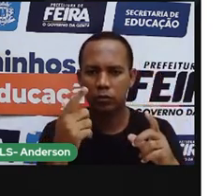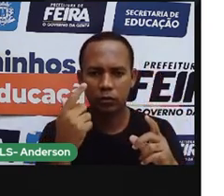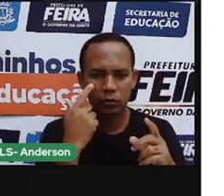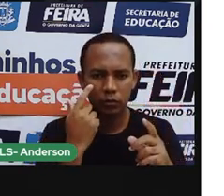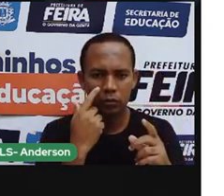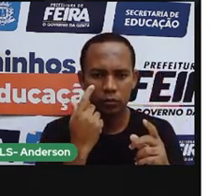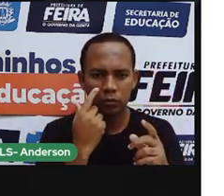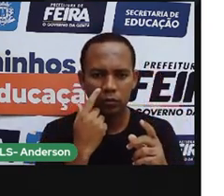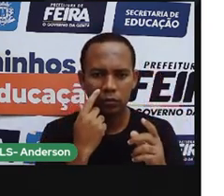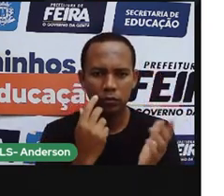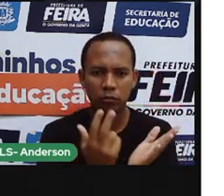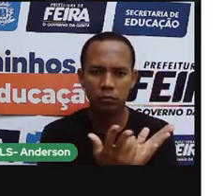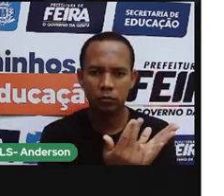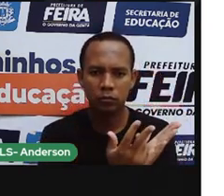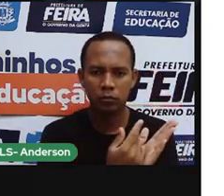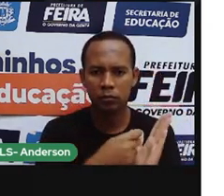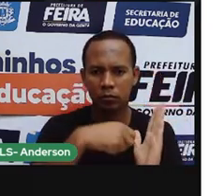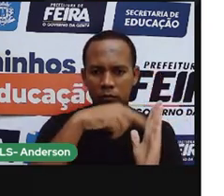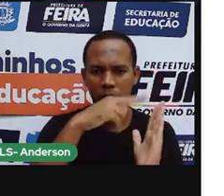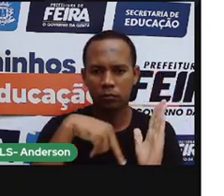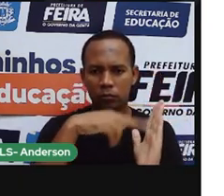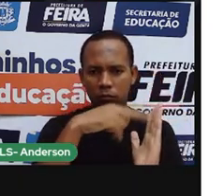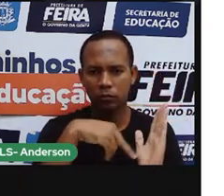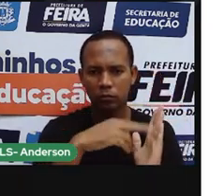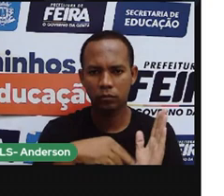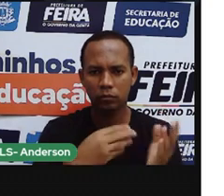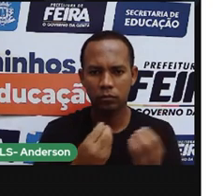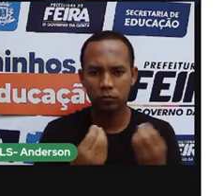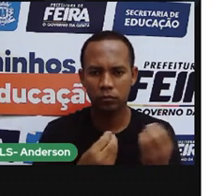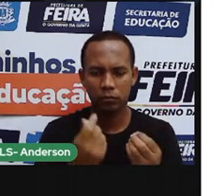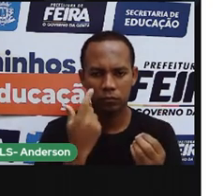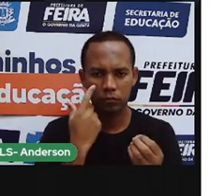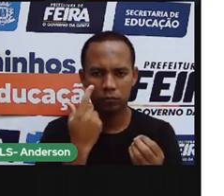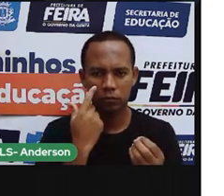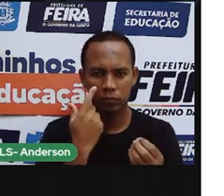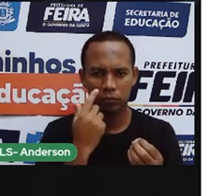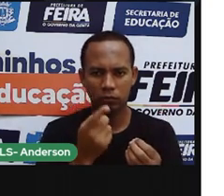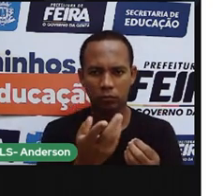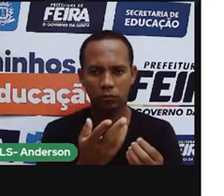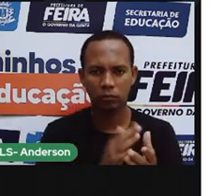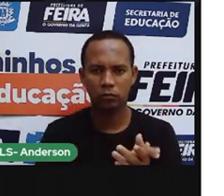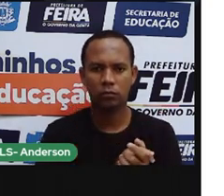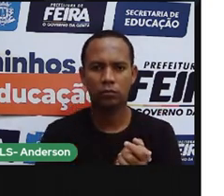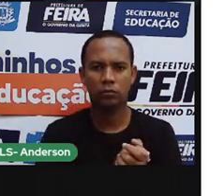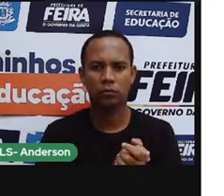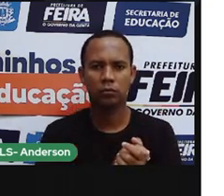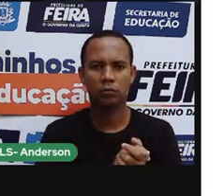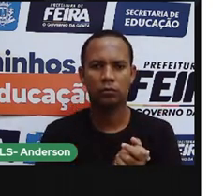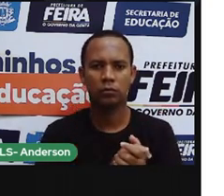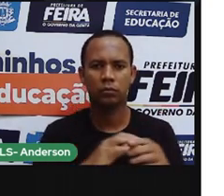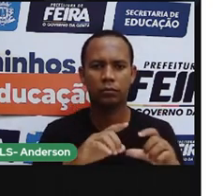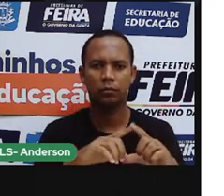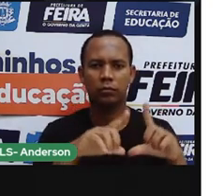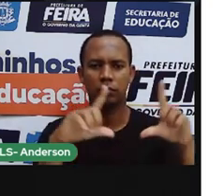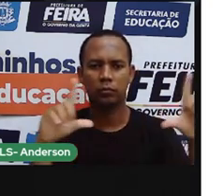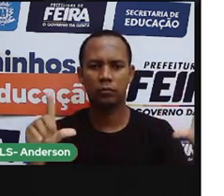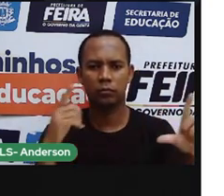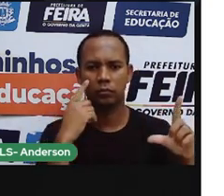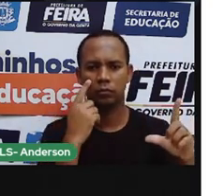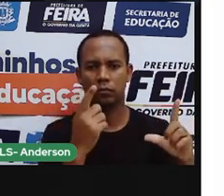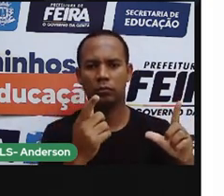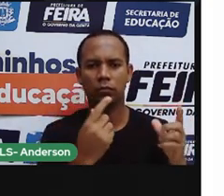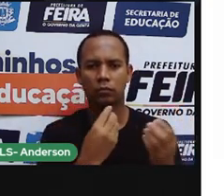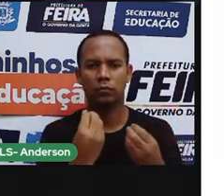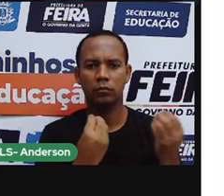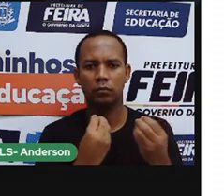E aí existiam o quê? Porque pinturas que relatam esses momentos. E aí, essa pintura, esse quadro, ela